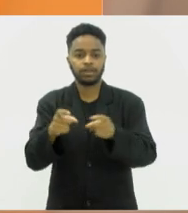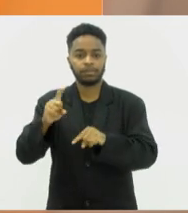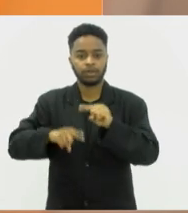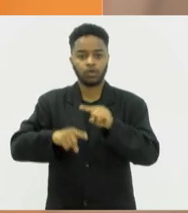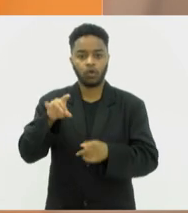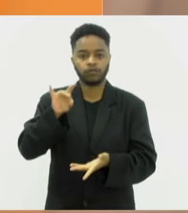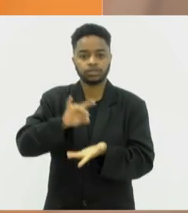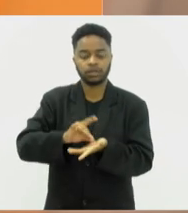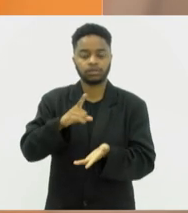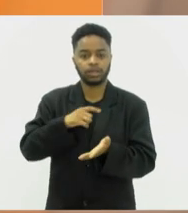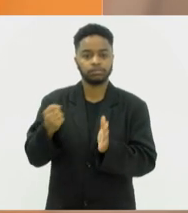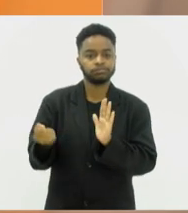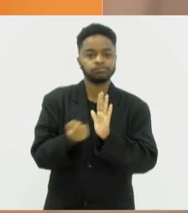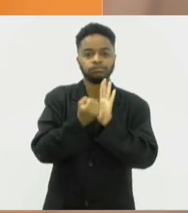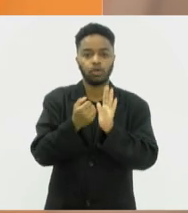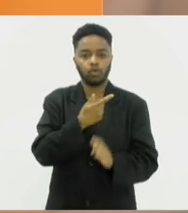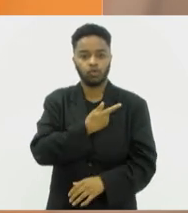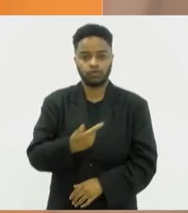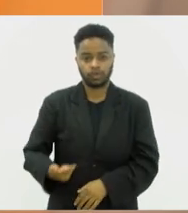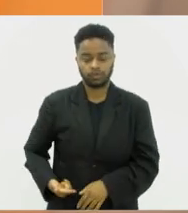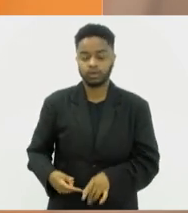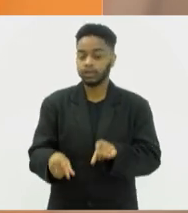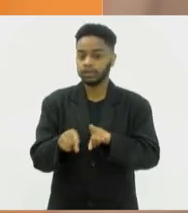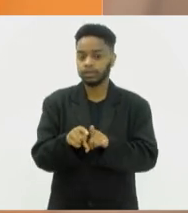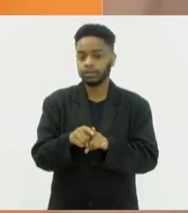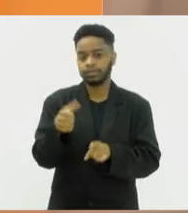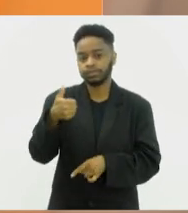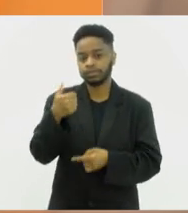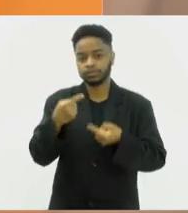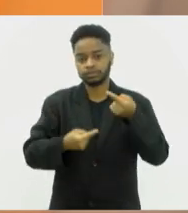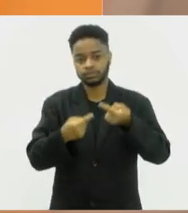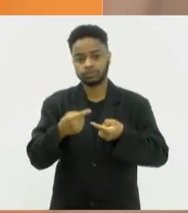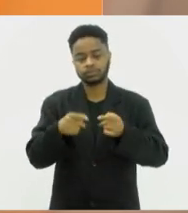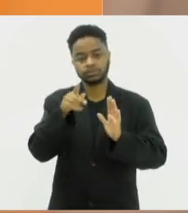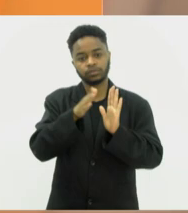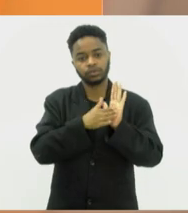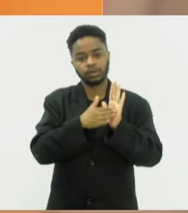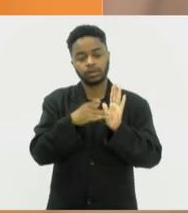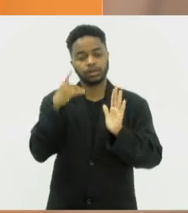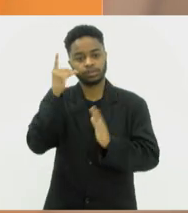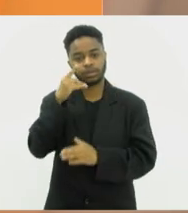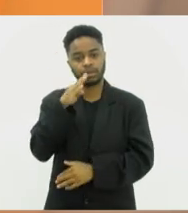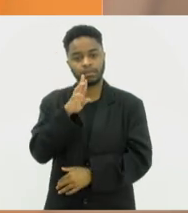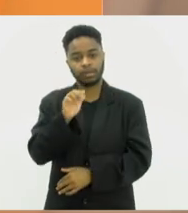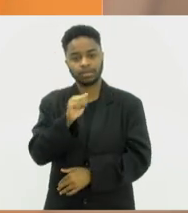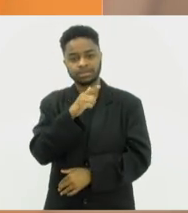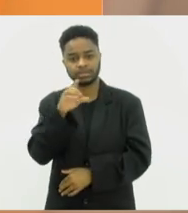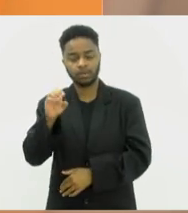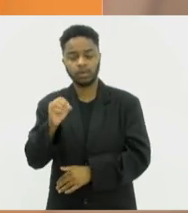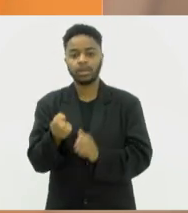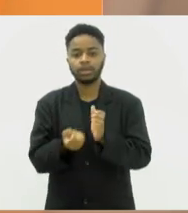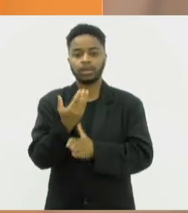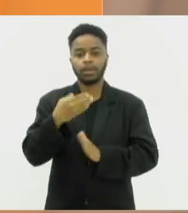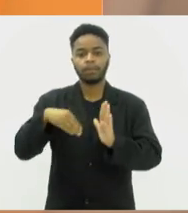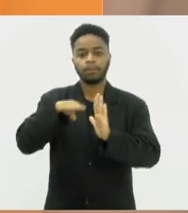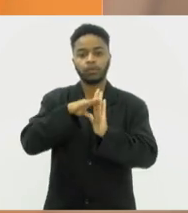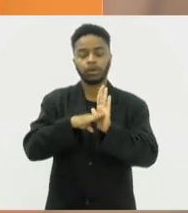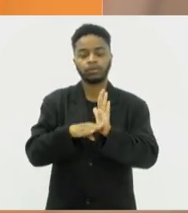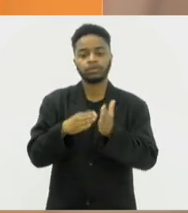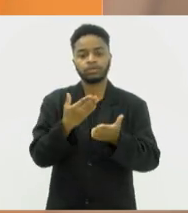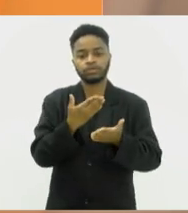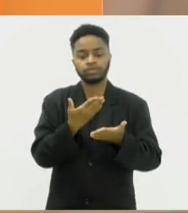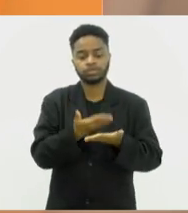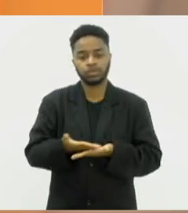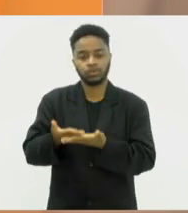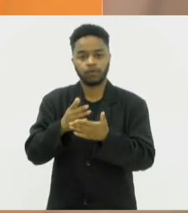marca do governo. Em primeira discussão, uma proposta do deputado Brasão, que cria o programa estadual de vacinação nas